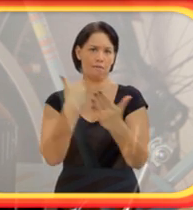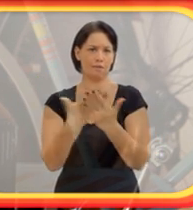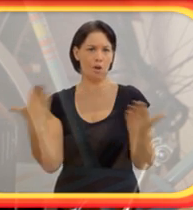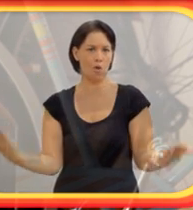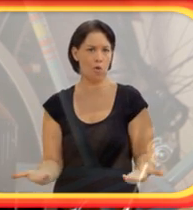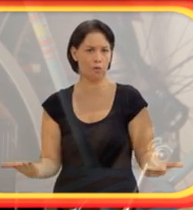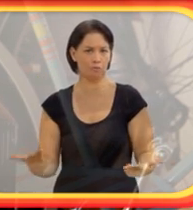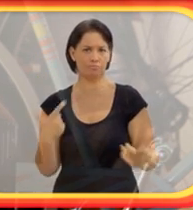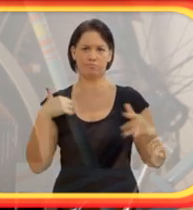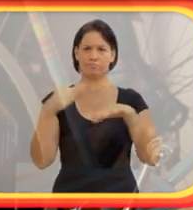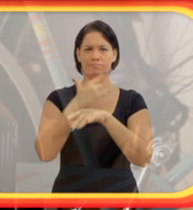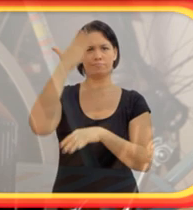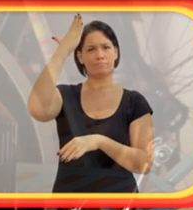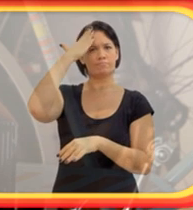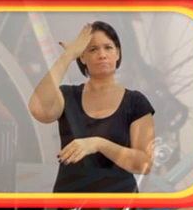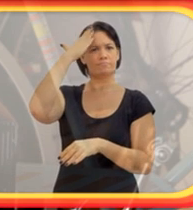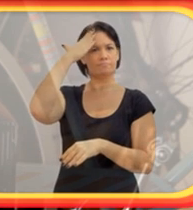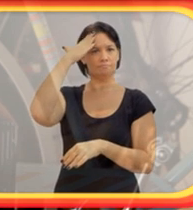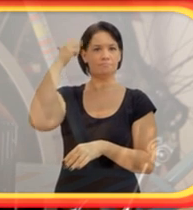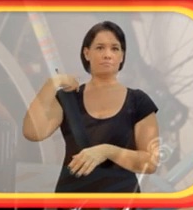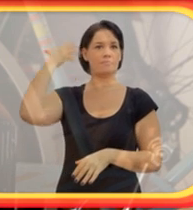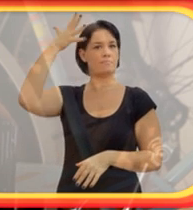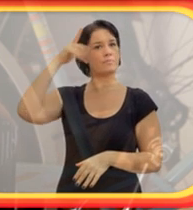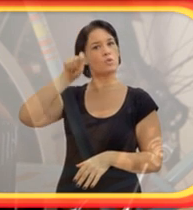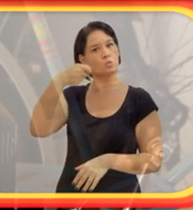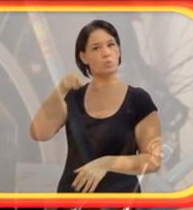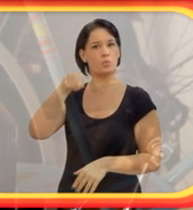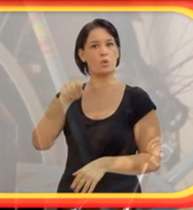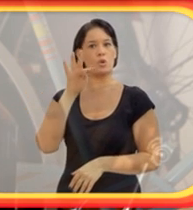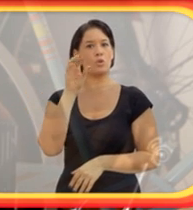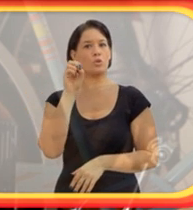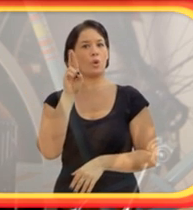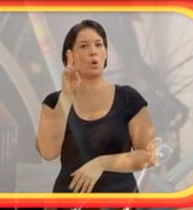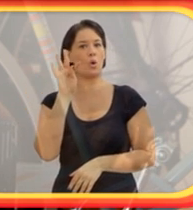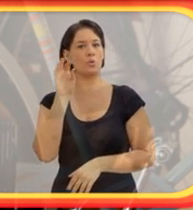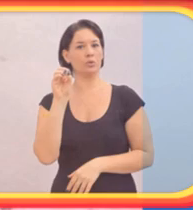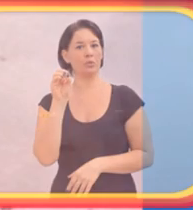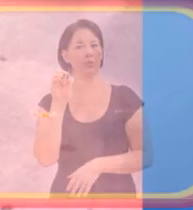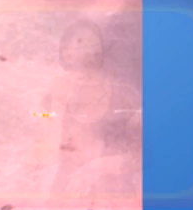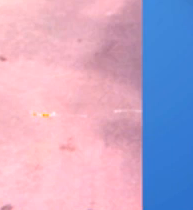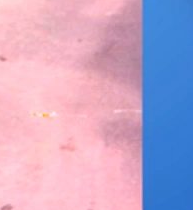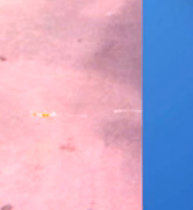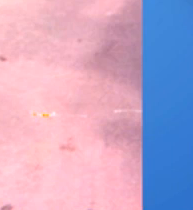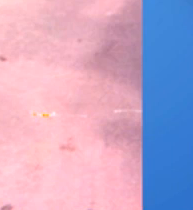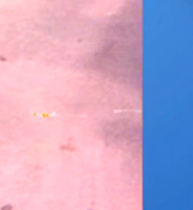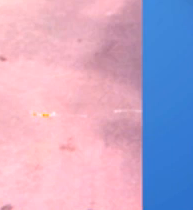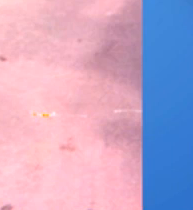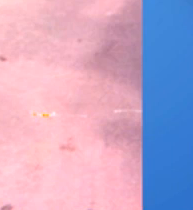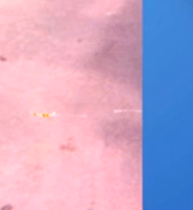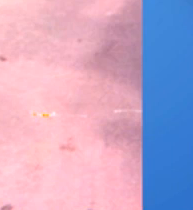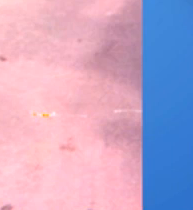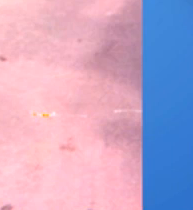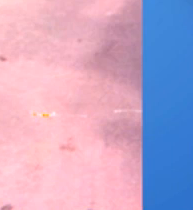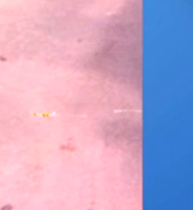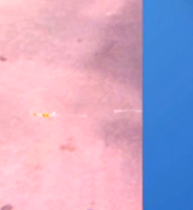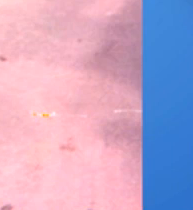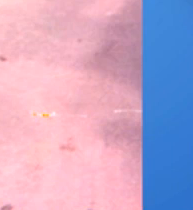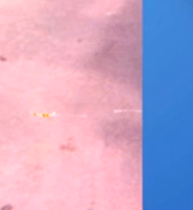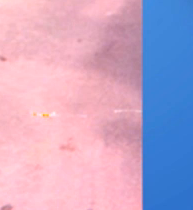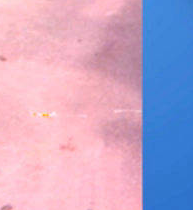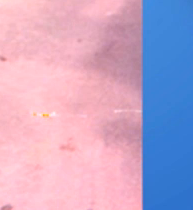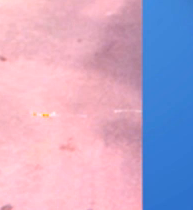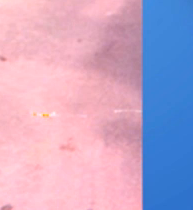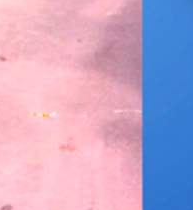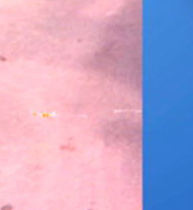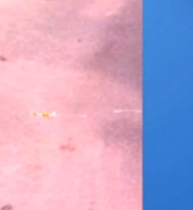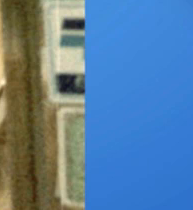vamos assim dizer, um nome artístico. Eles me apelidaram de torto pela minha característica física. Duas fotos antigas. Na primeira, Eduardo